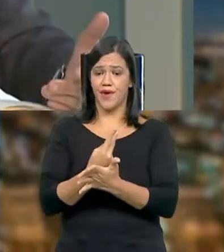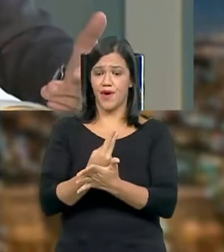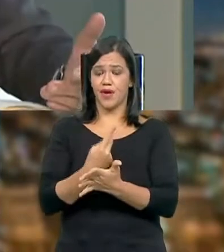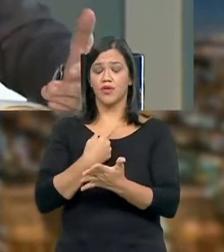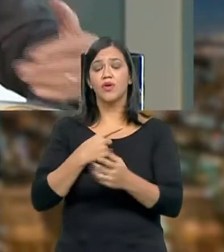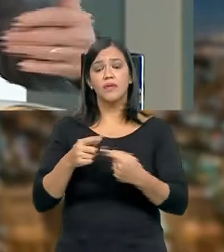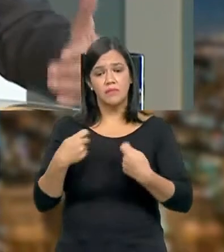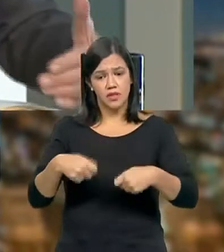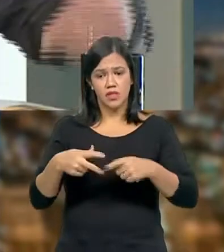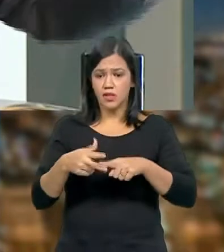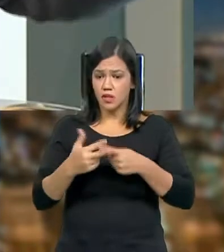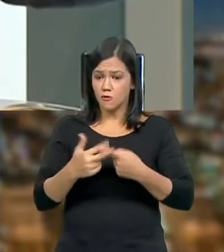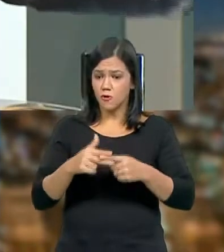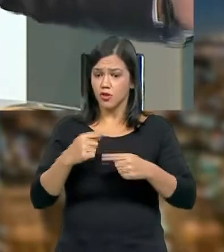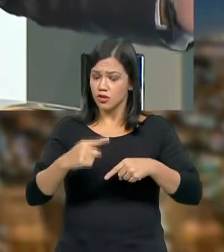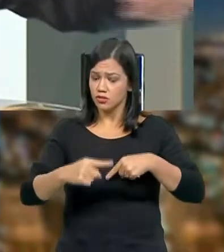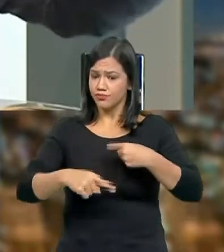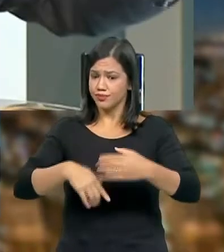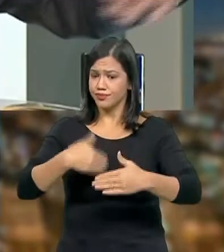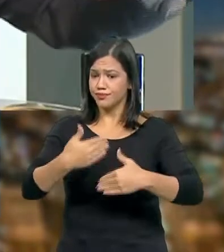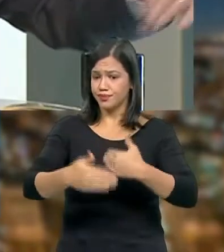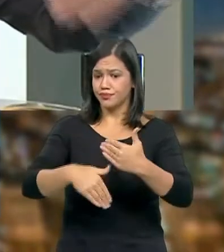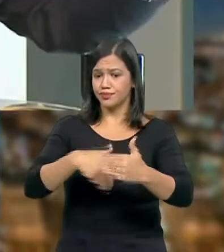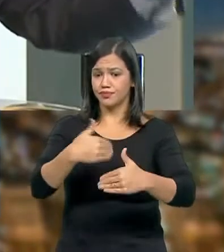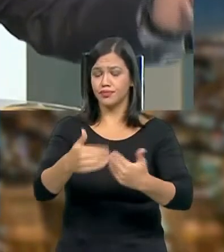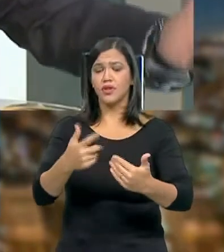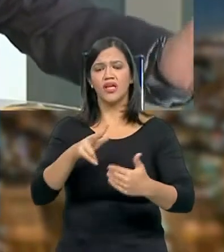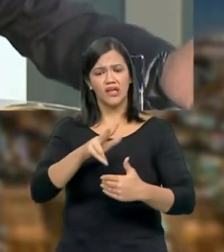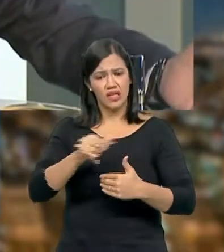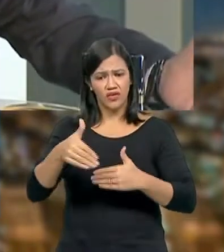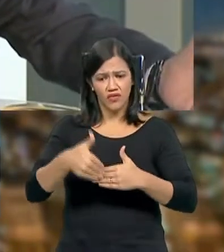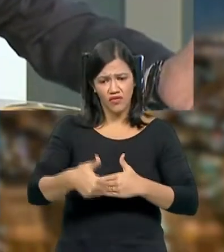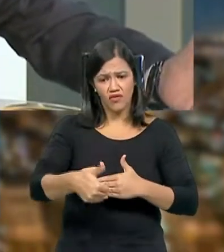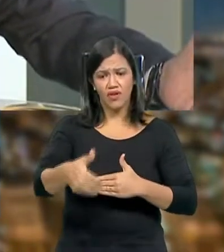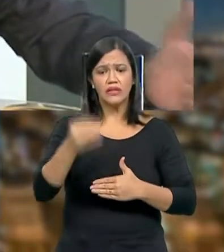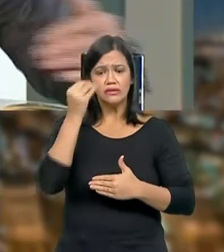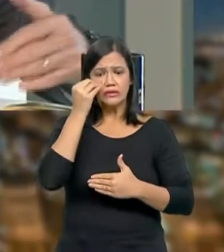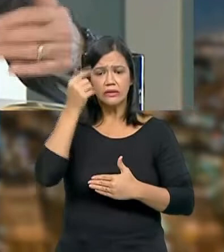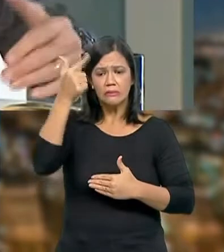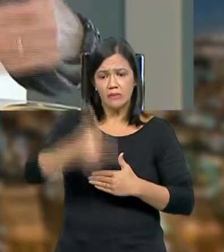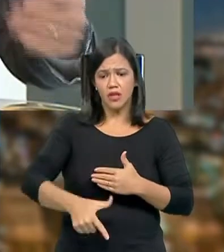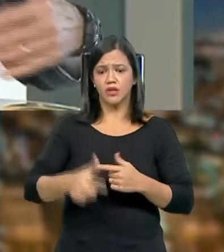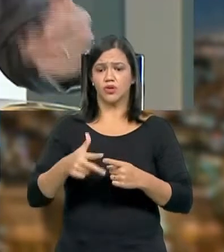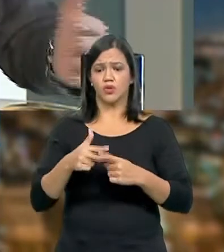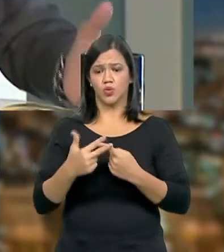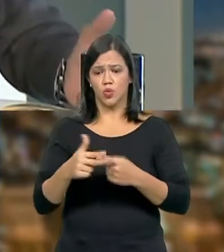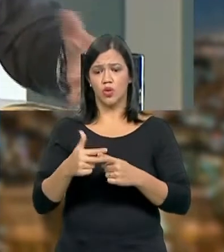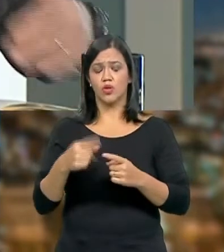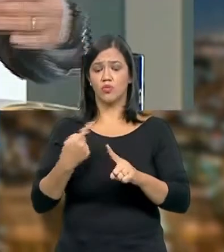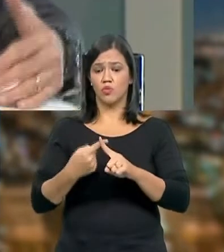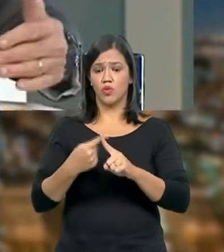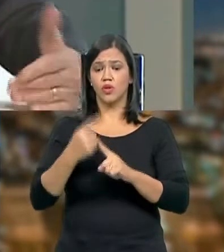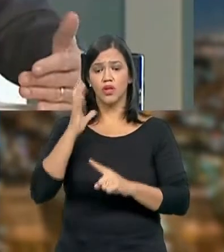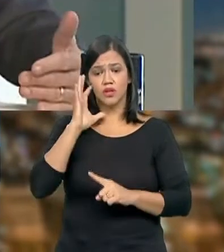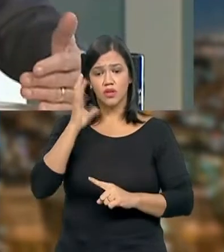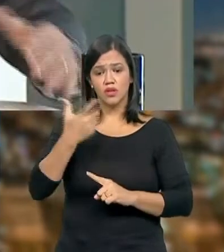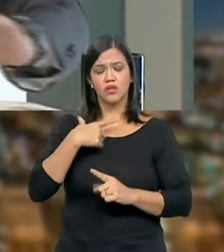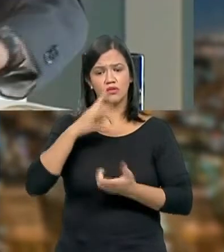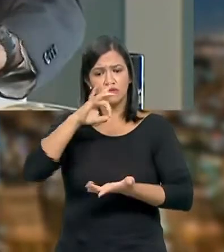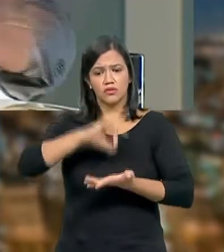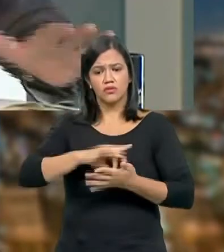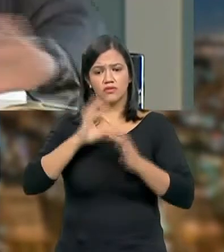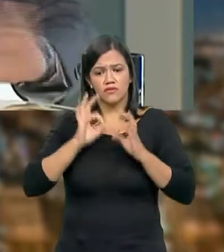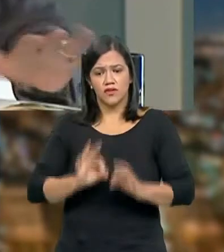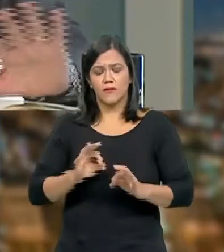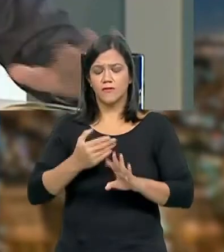corrigidas. E mais para frente, vamos corrigir mais ainda, porque foram decisões que comprovadamente